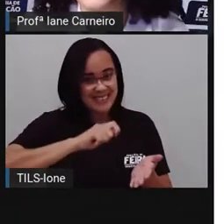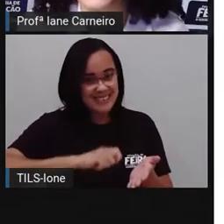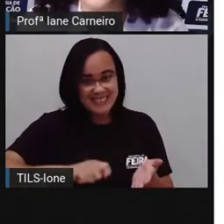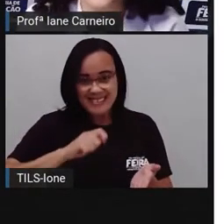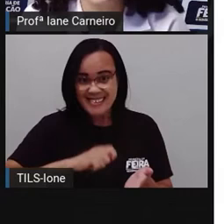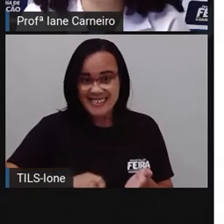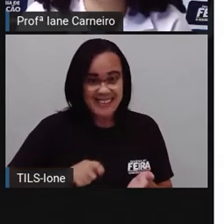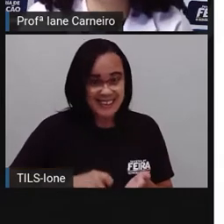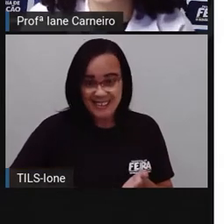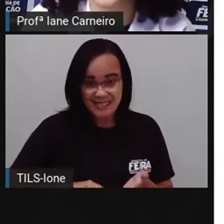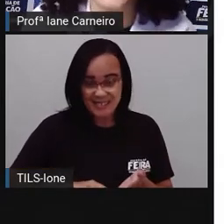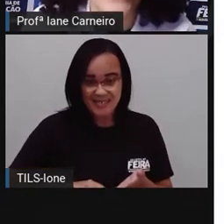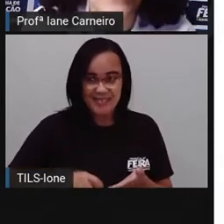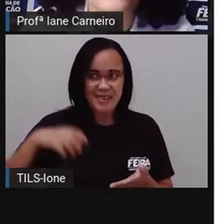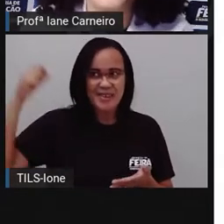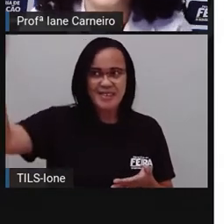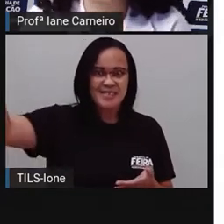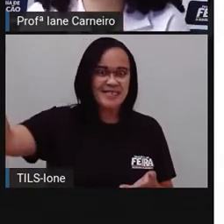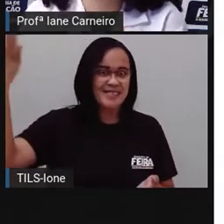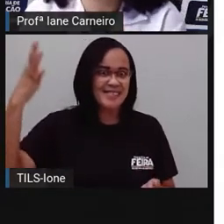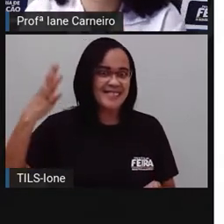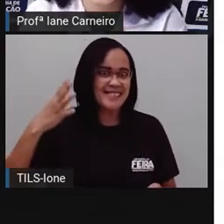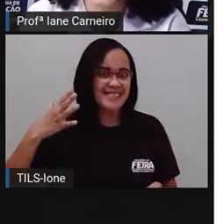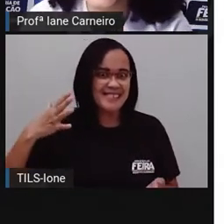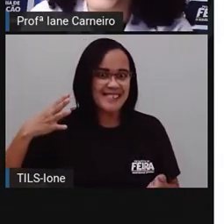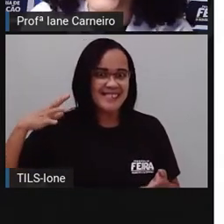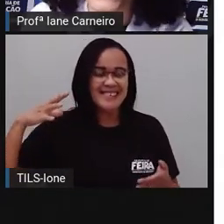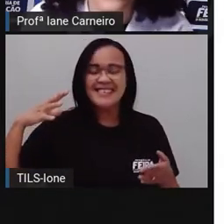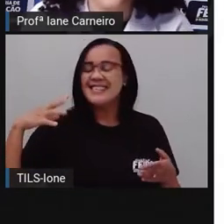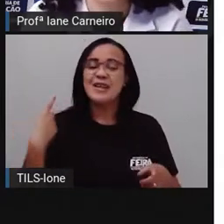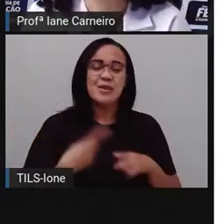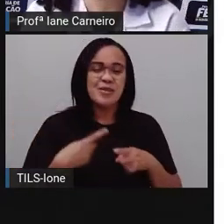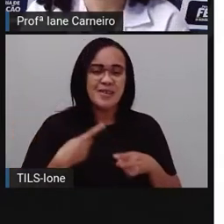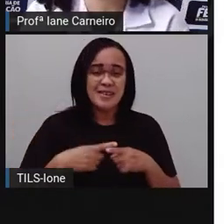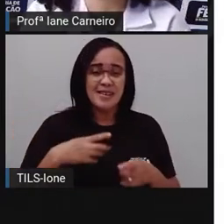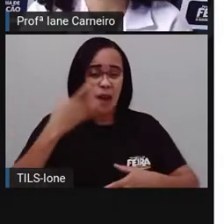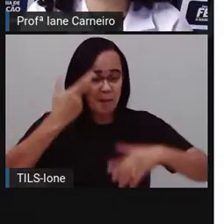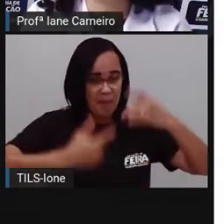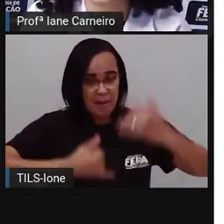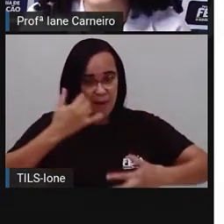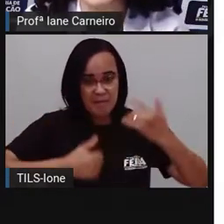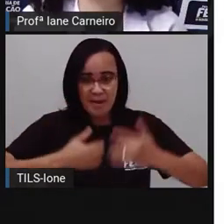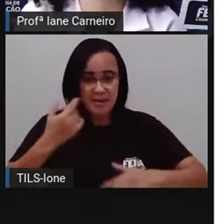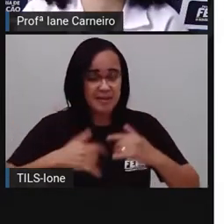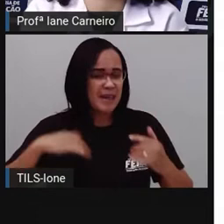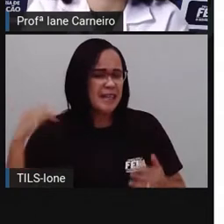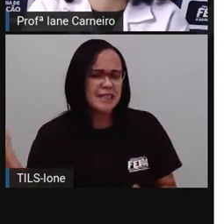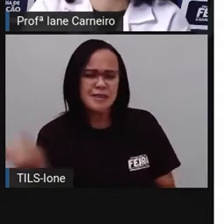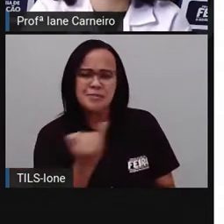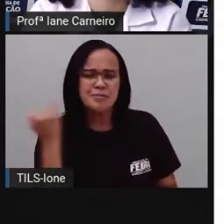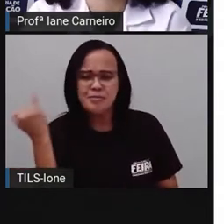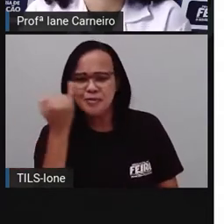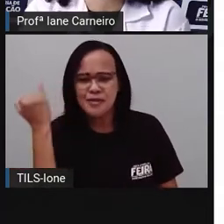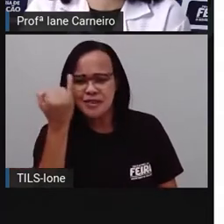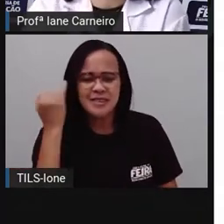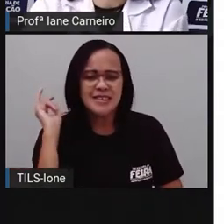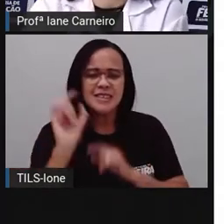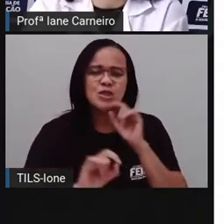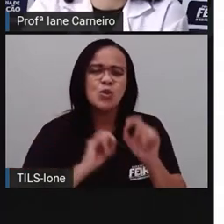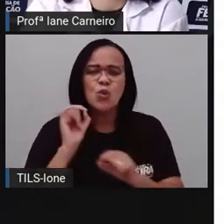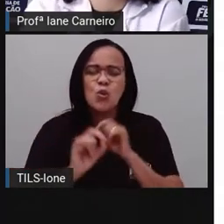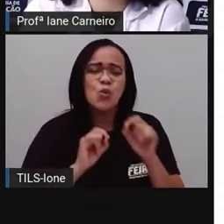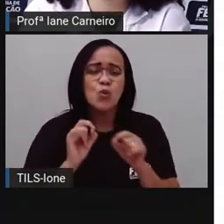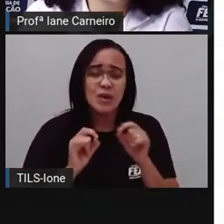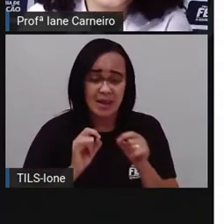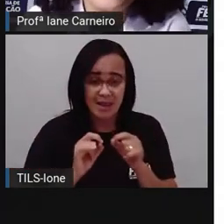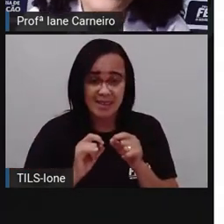história, né? Porque ela fala de uma coisa tão importante, né? Olha só que coisa linda! O Camaleão acordava